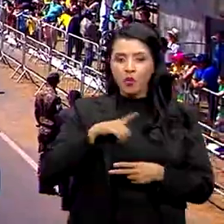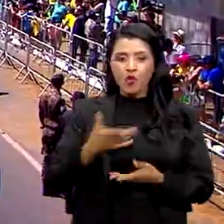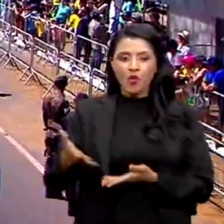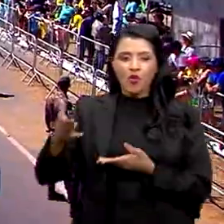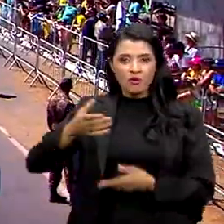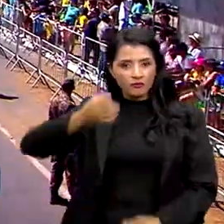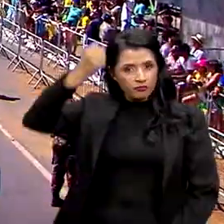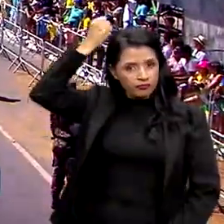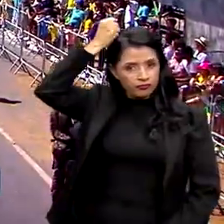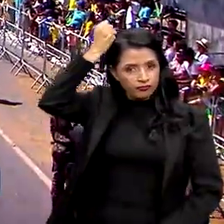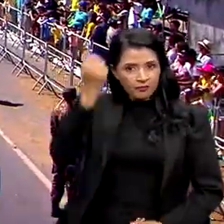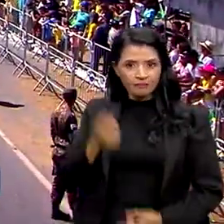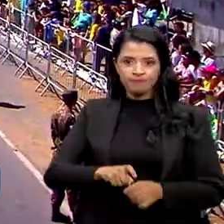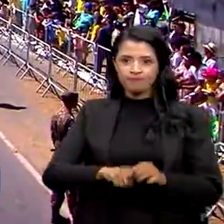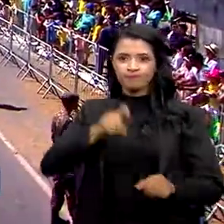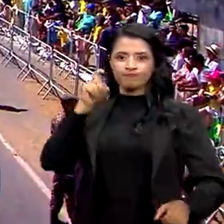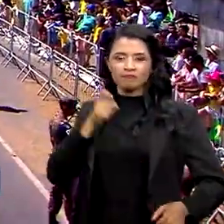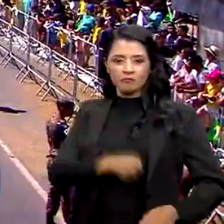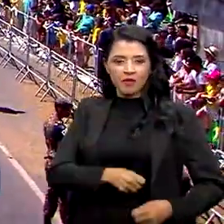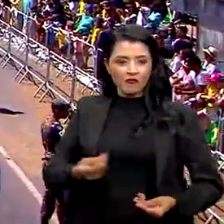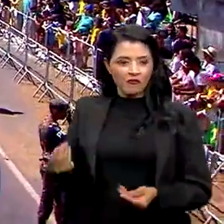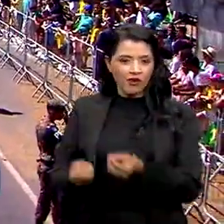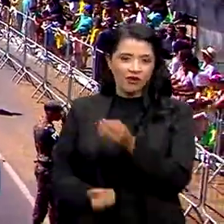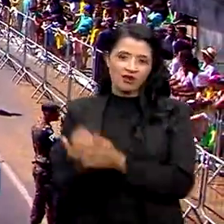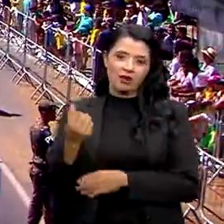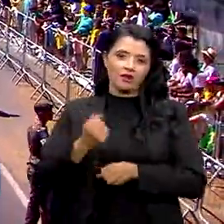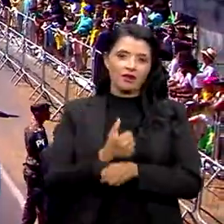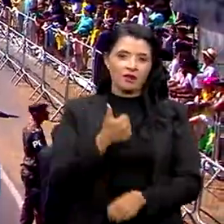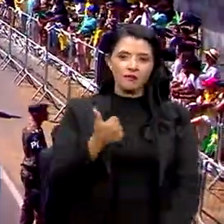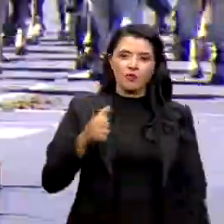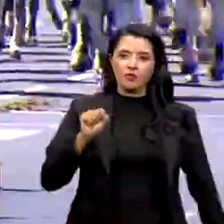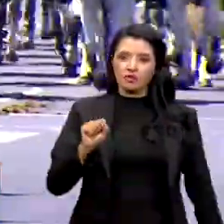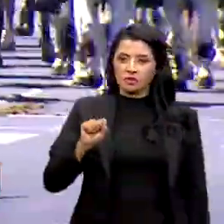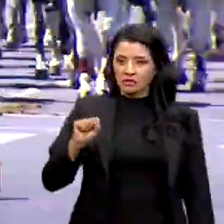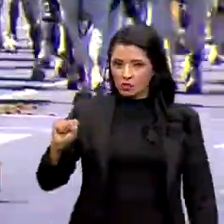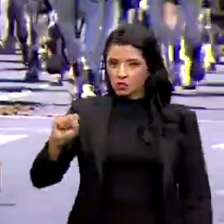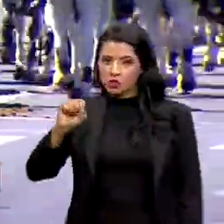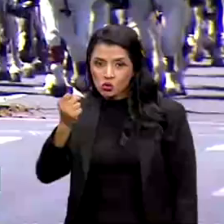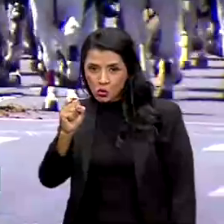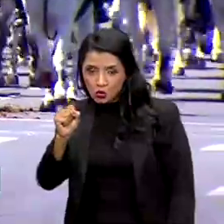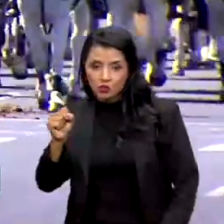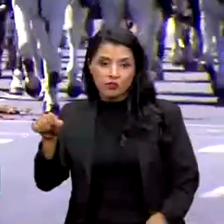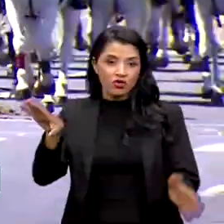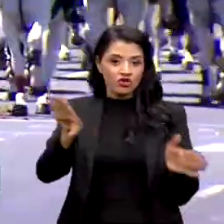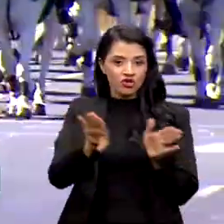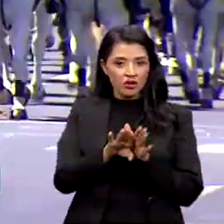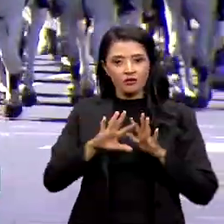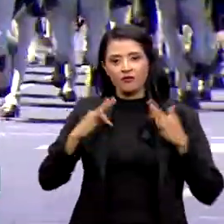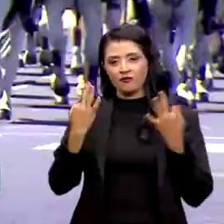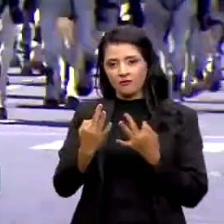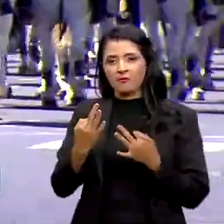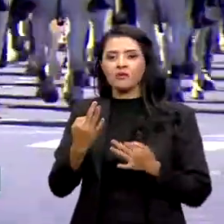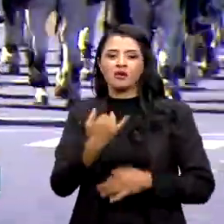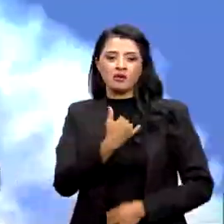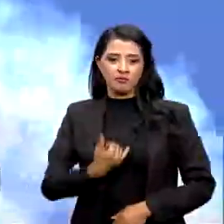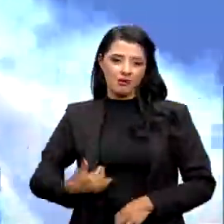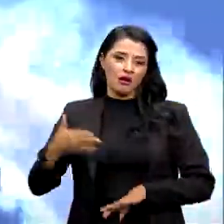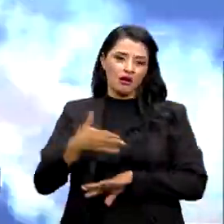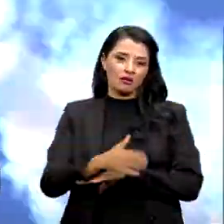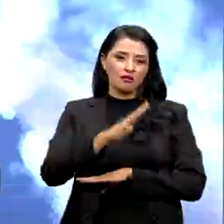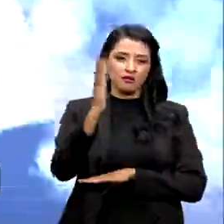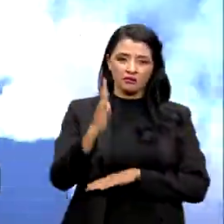Independência. A tropa foi criada em 1808 por ocasião da chegada da família real ao Brasil.